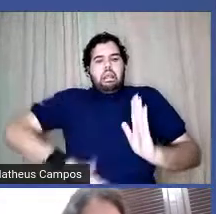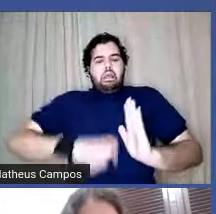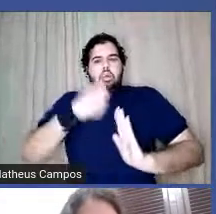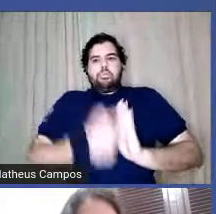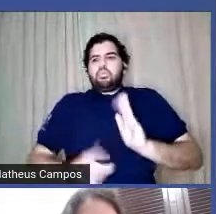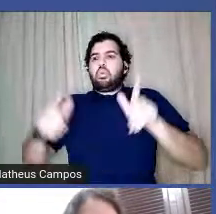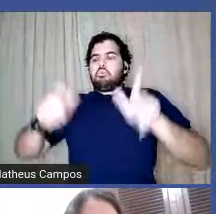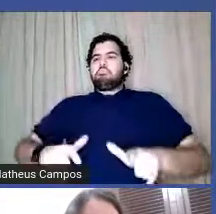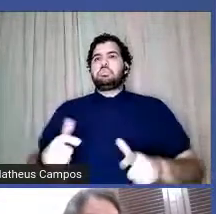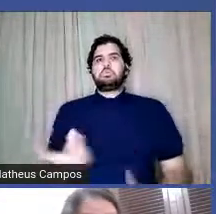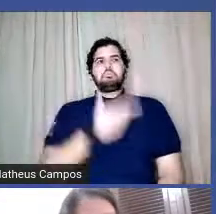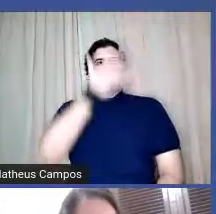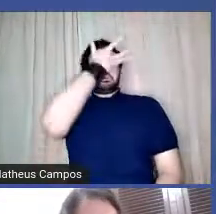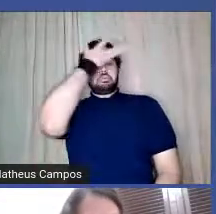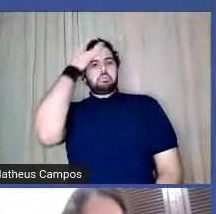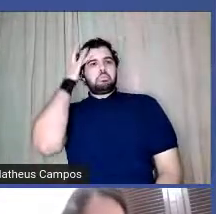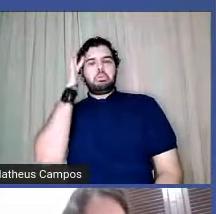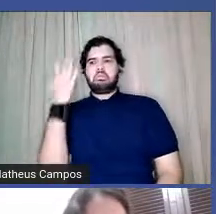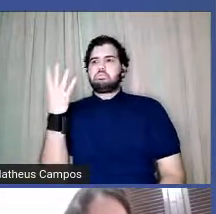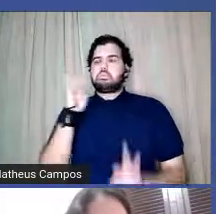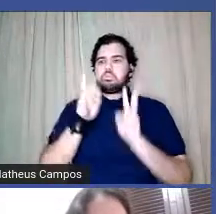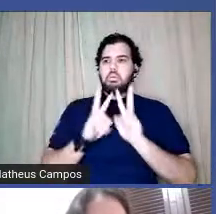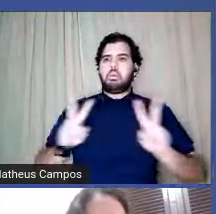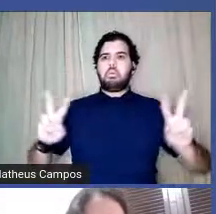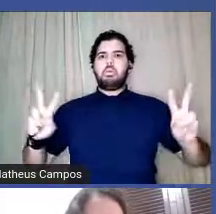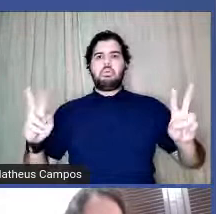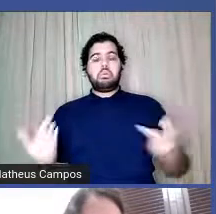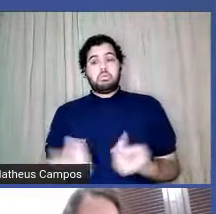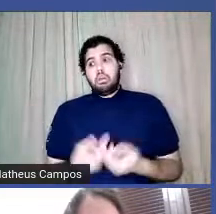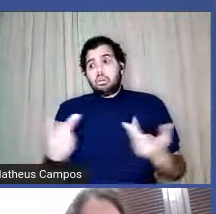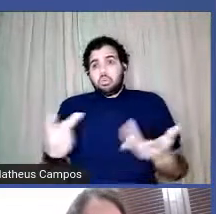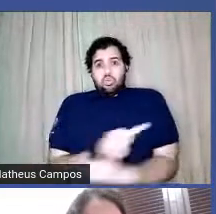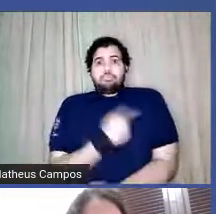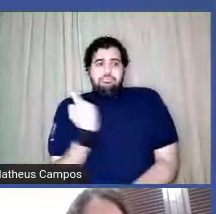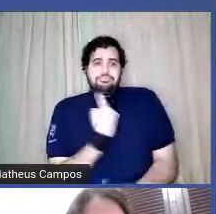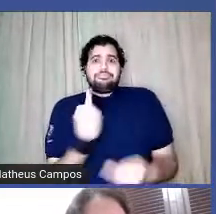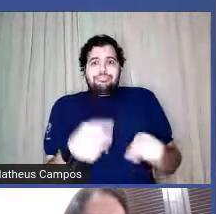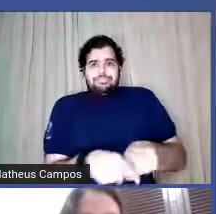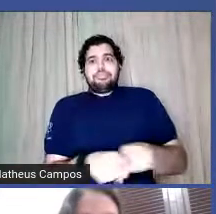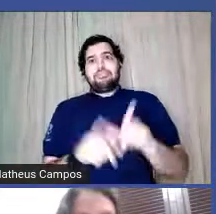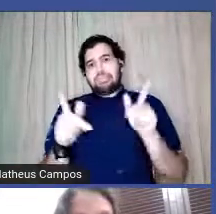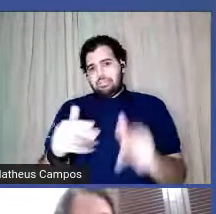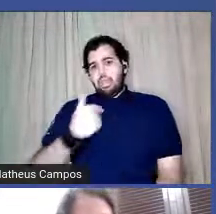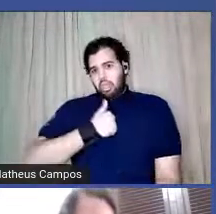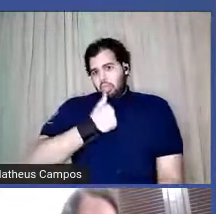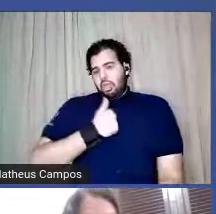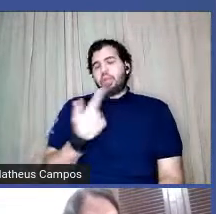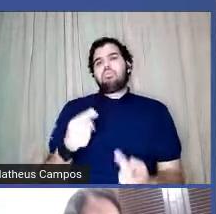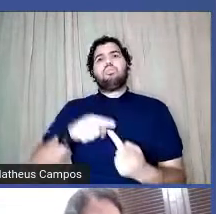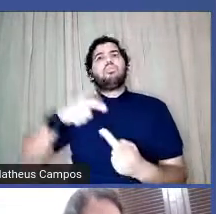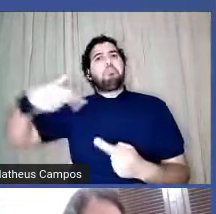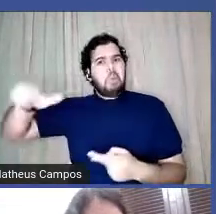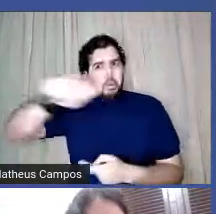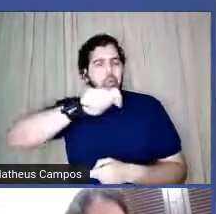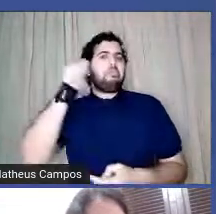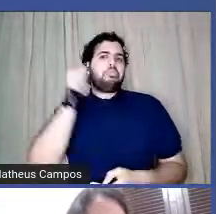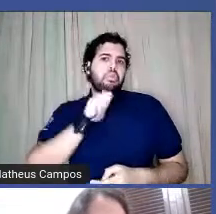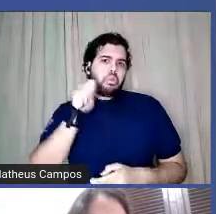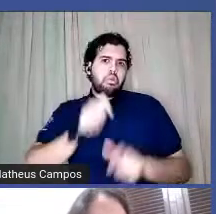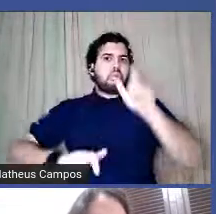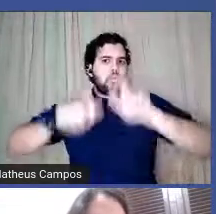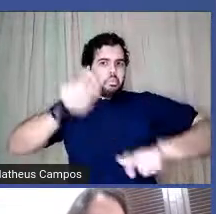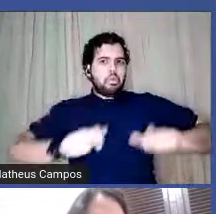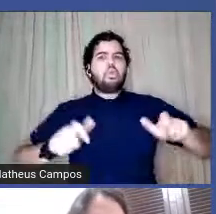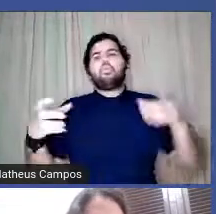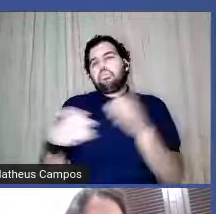público. Isso inclusive acontece com a gente, né, acontece comigo, acontece com outras pessoas da própria Barrosas,